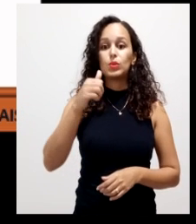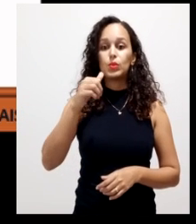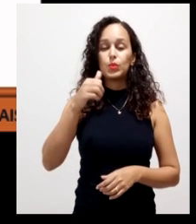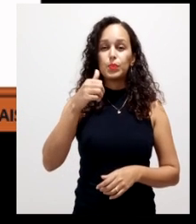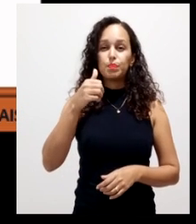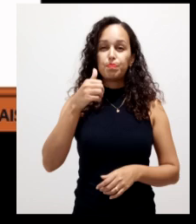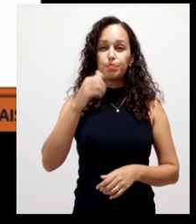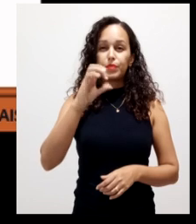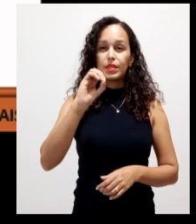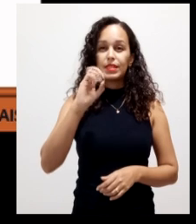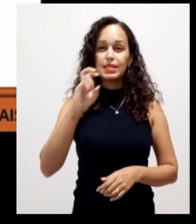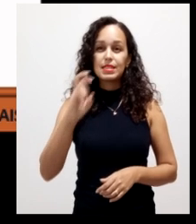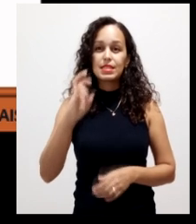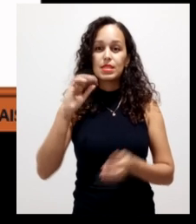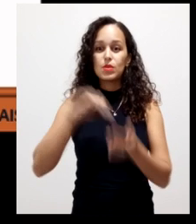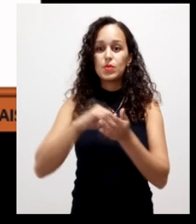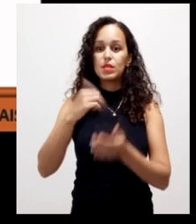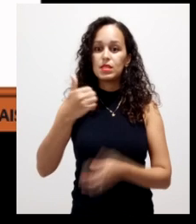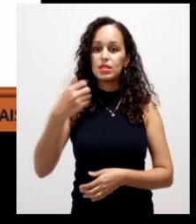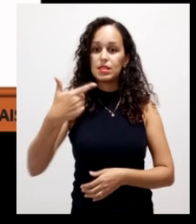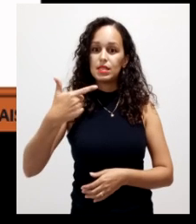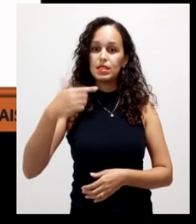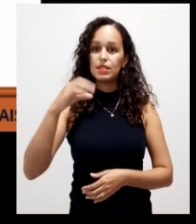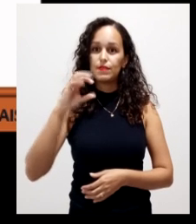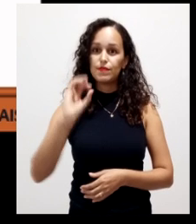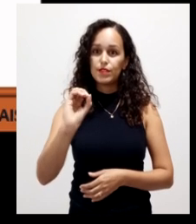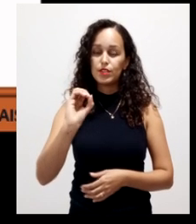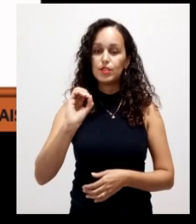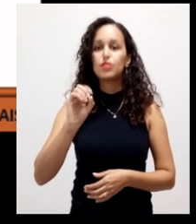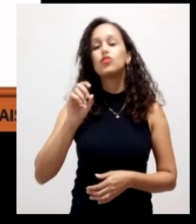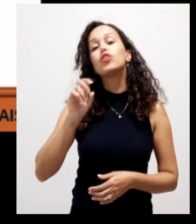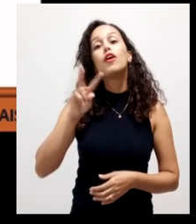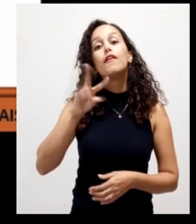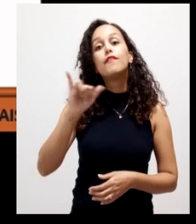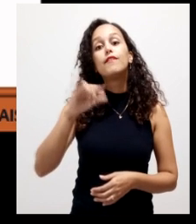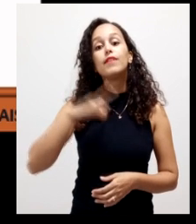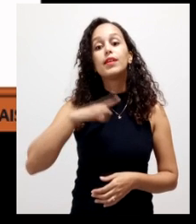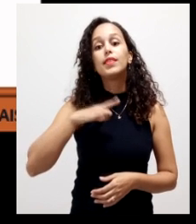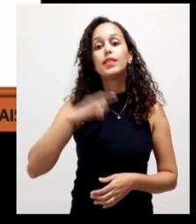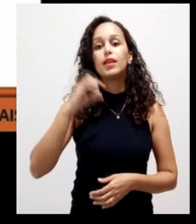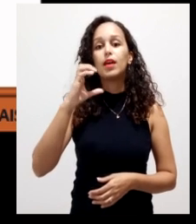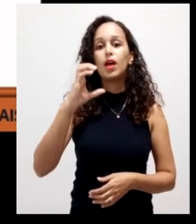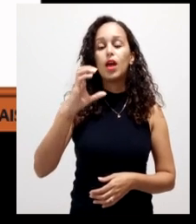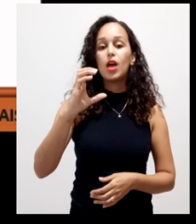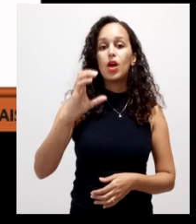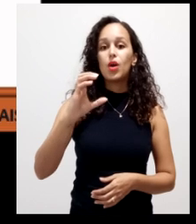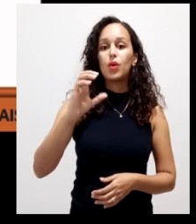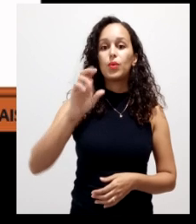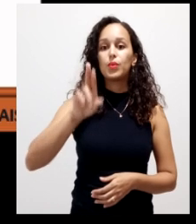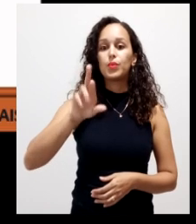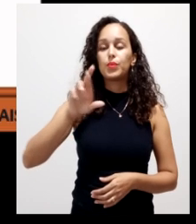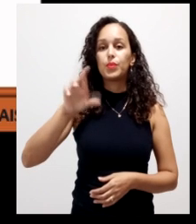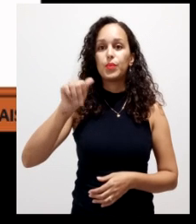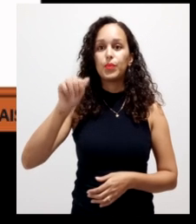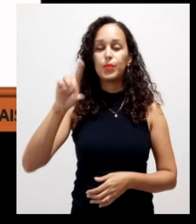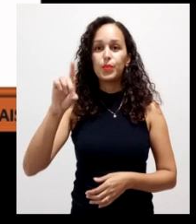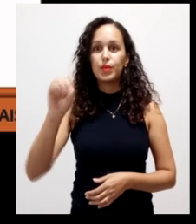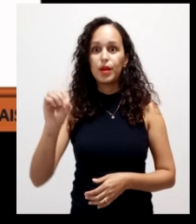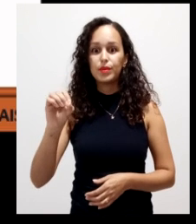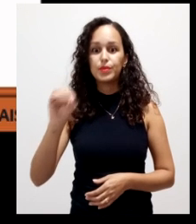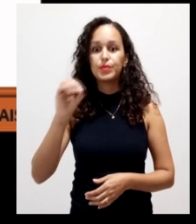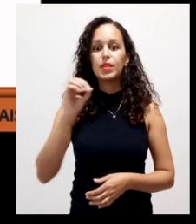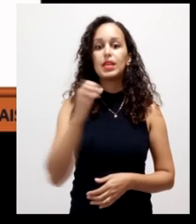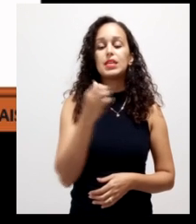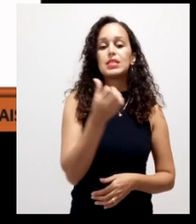composto curado e acima de 60 um composto semicurado e eles podem ser utilizados o semicurado